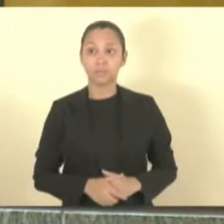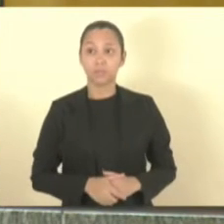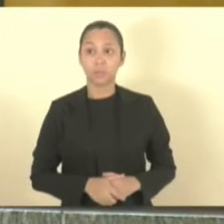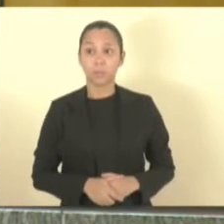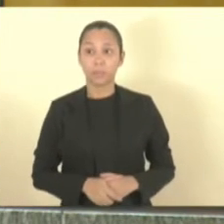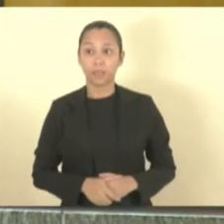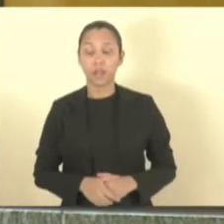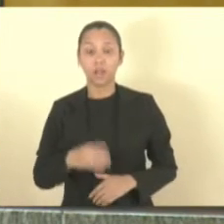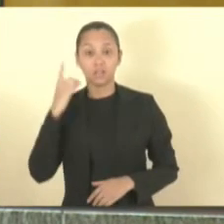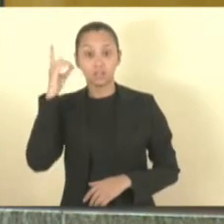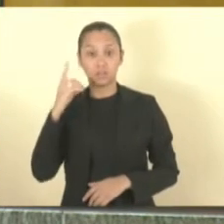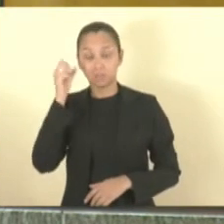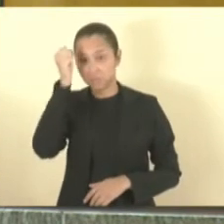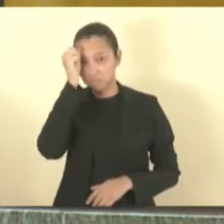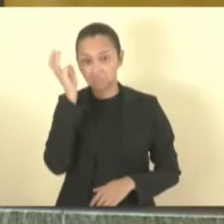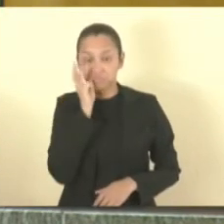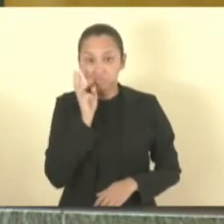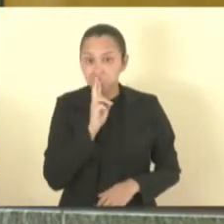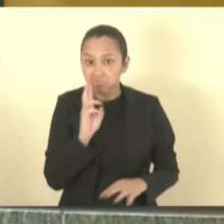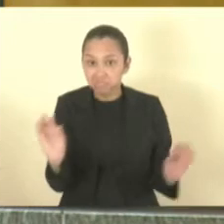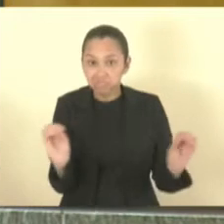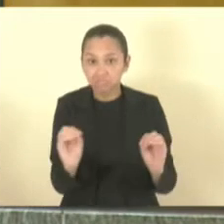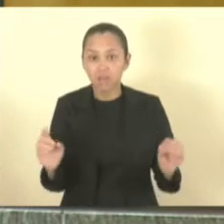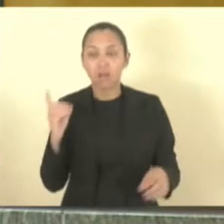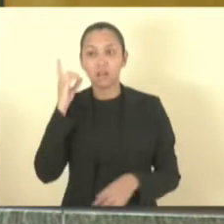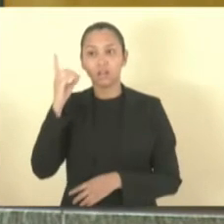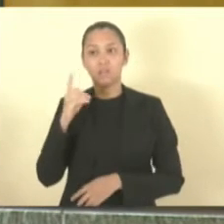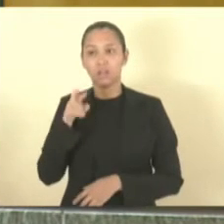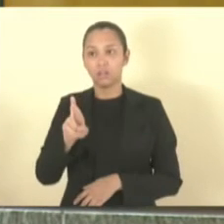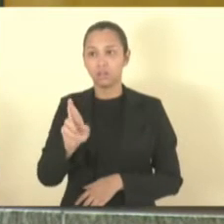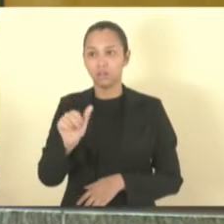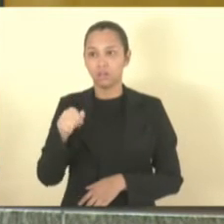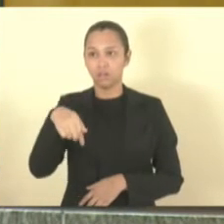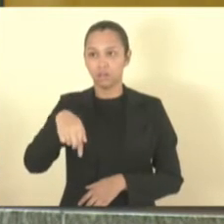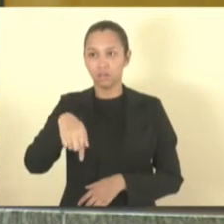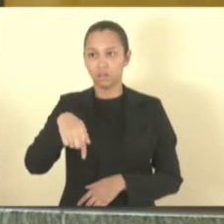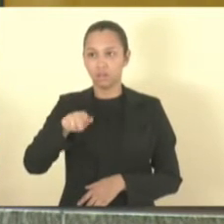Deputado Sérgio Meneghelli não respondendo. Com a palavra a deputada Raquel Lessa.